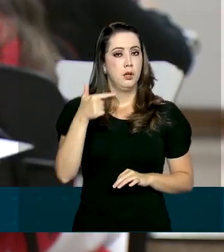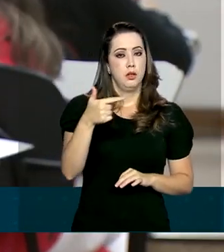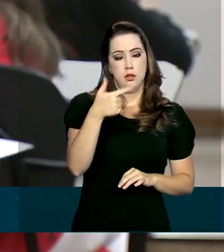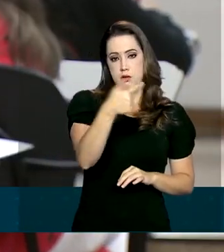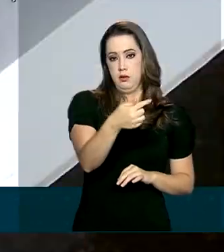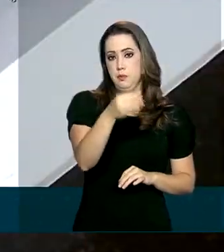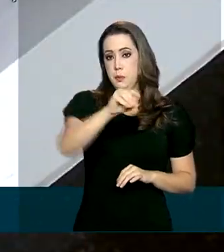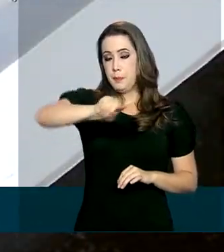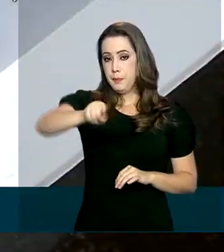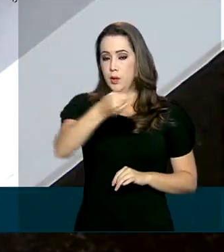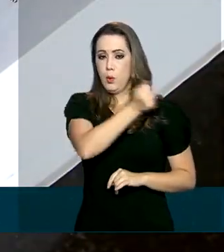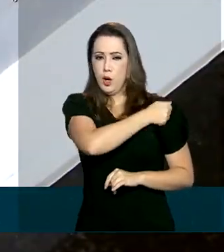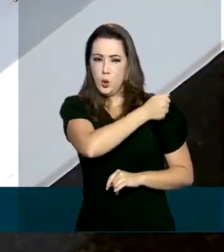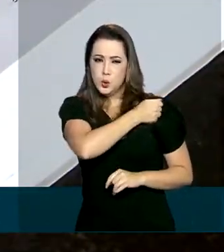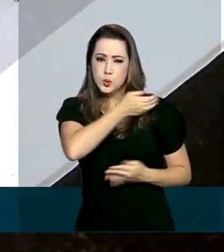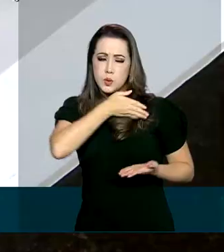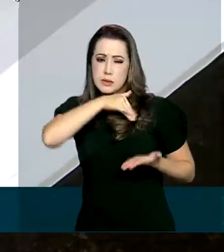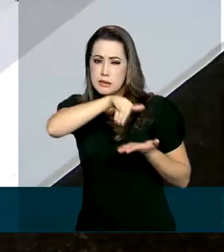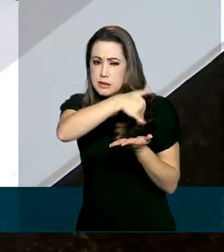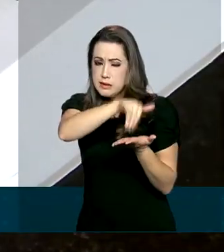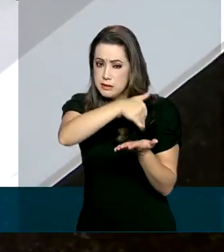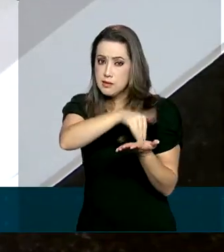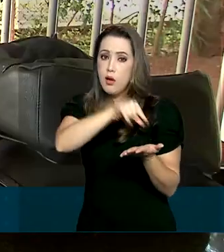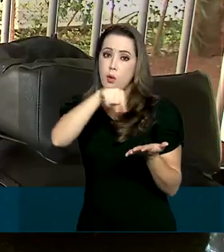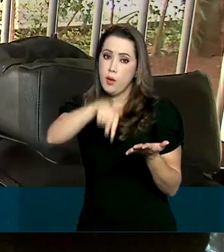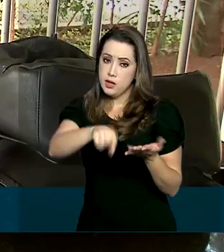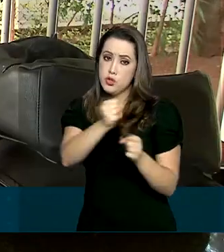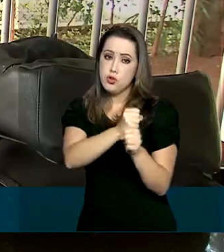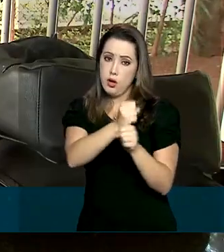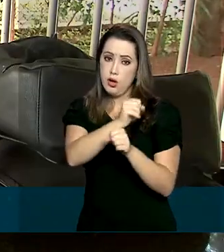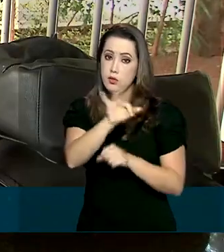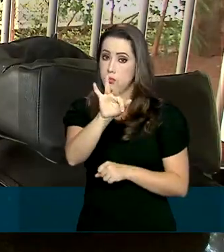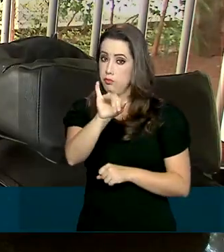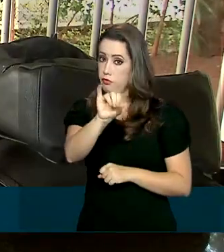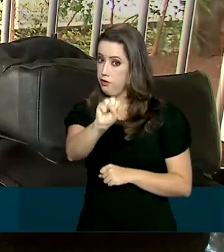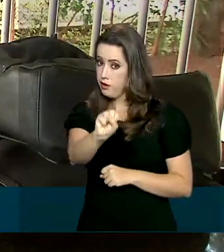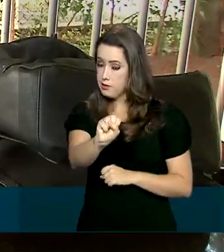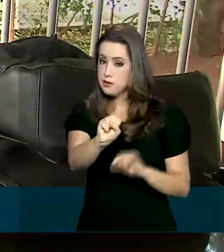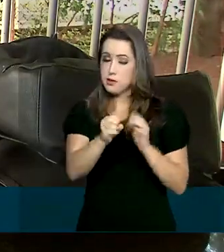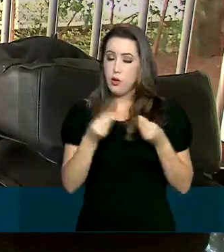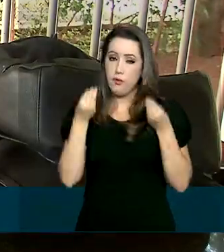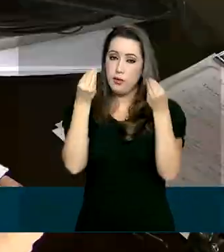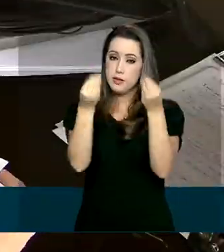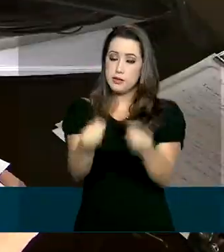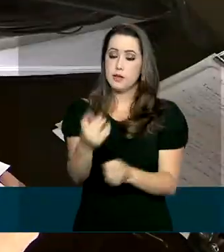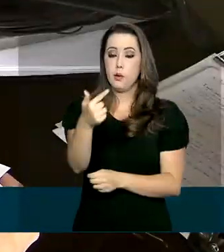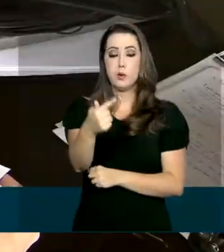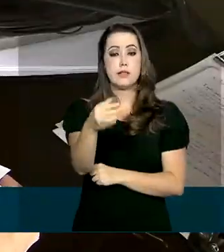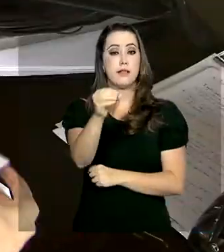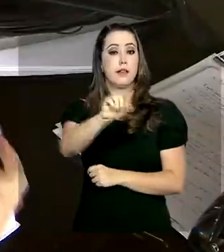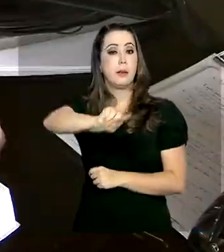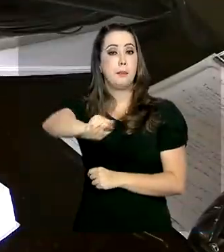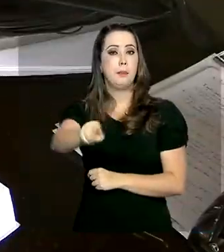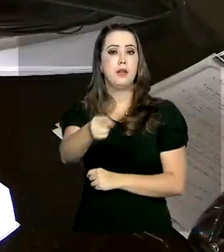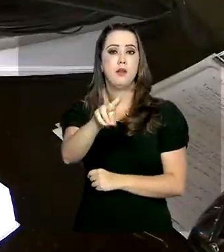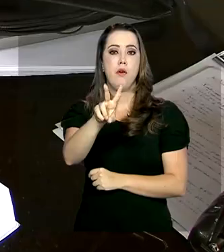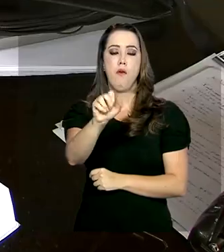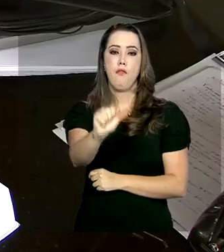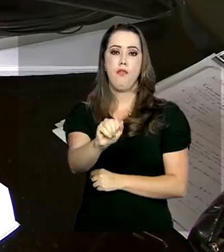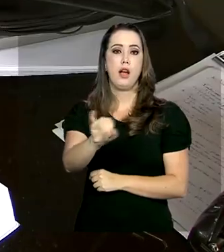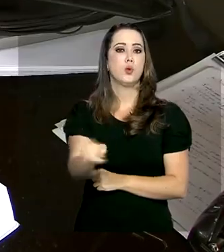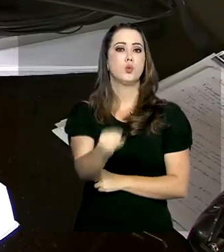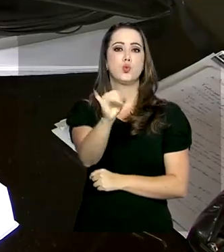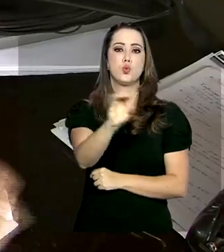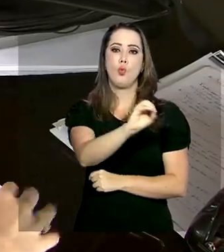estudantes se inscreveram no Fies deste ano, que ofereceu 70 mil vagas na modalidade juros zero.